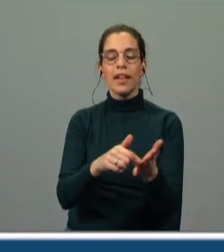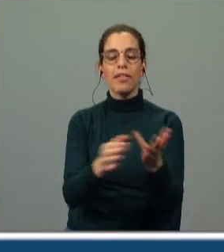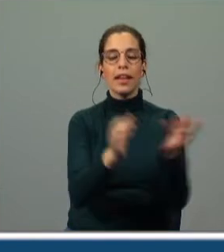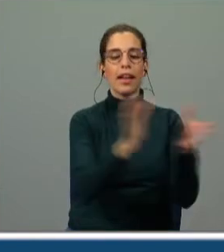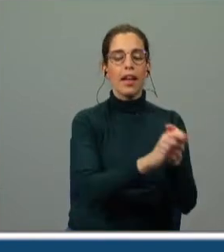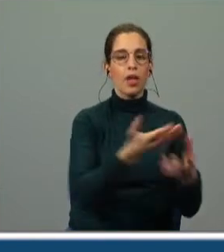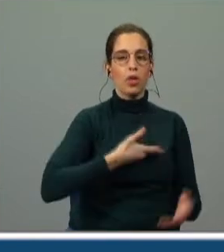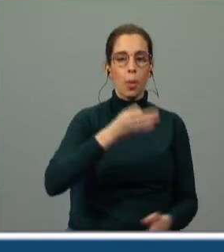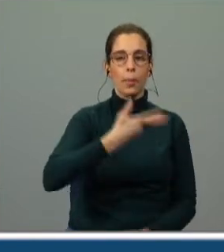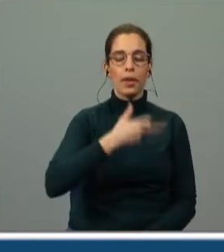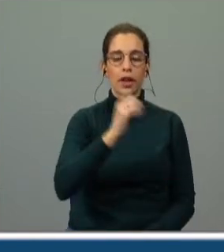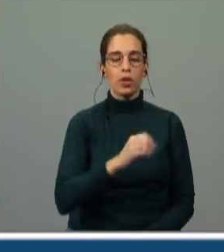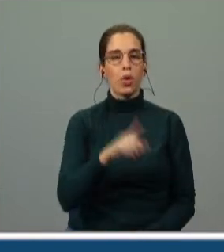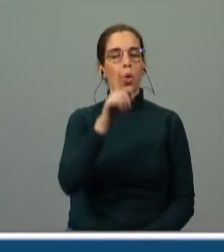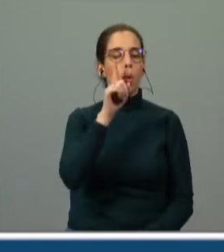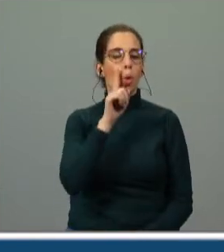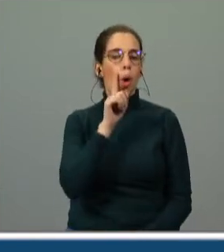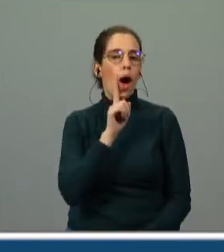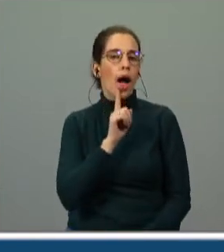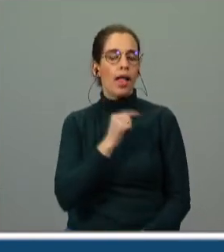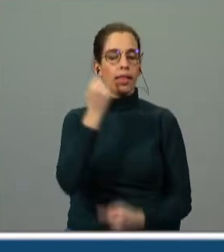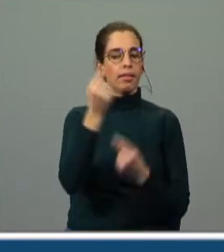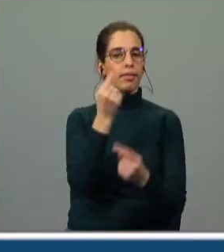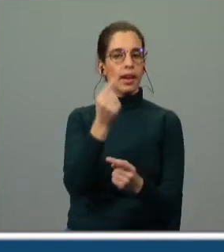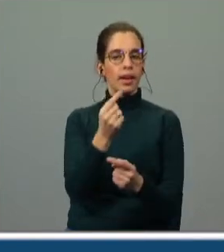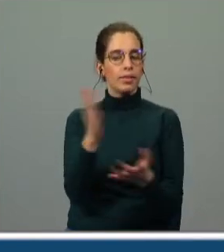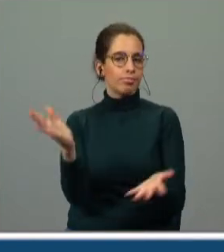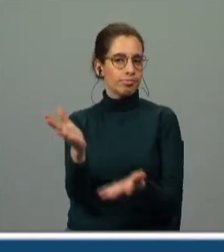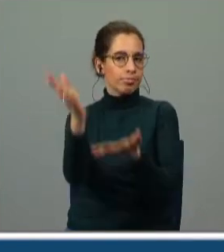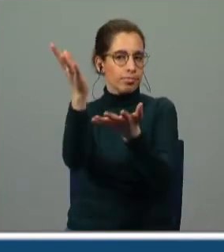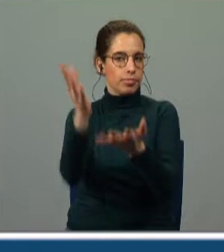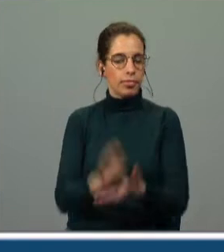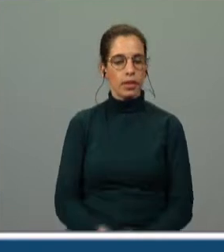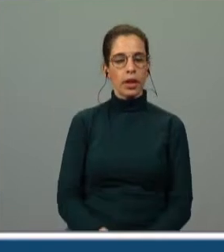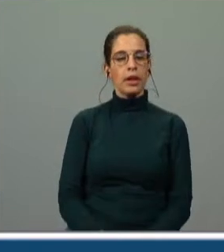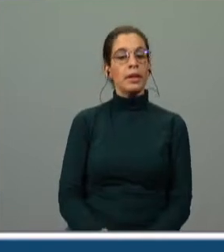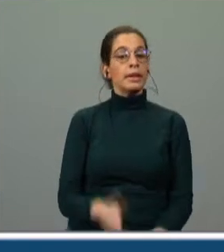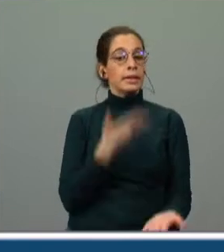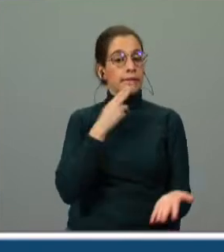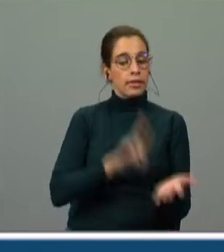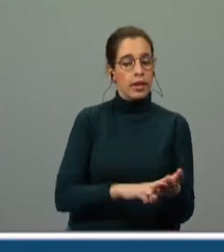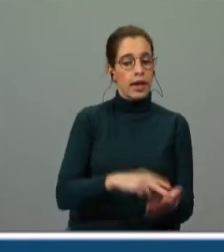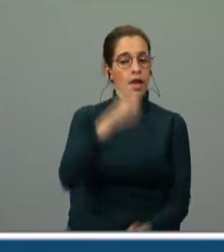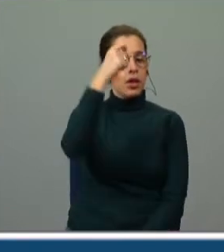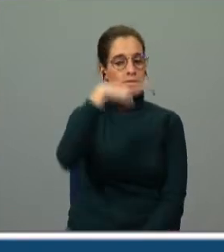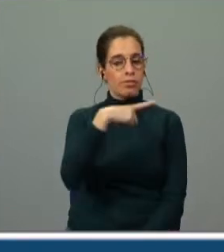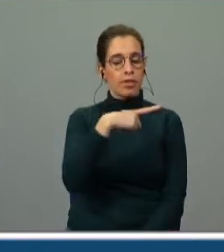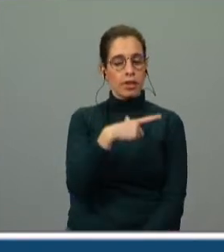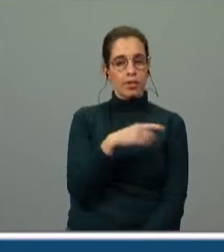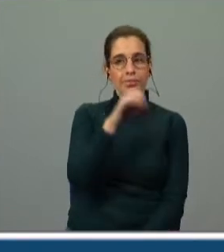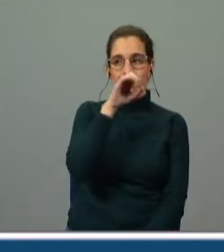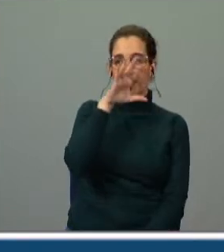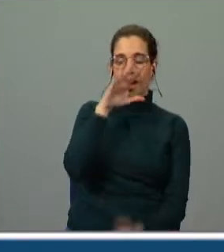com uma noiva adequada, com alguém adequado. A verdade é que esta história comove todos os que a